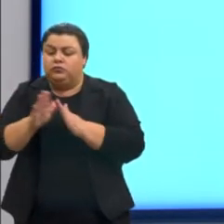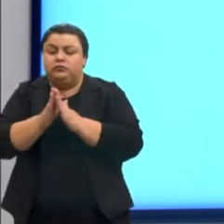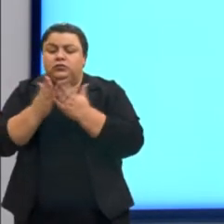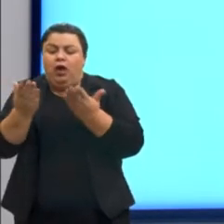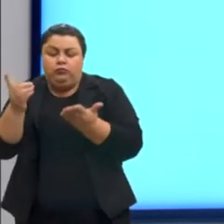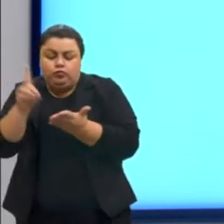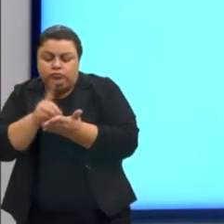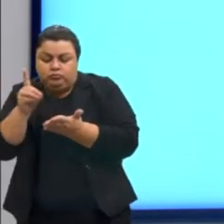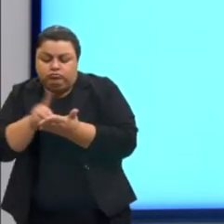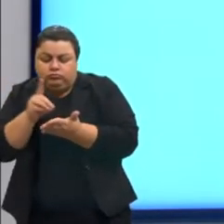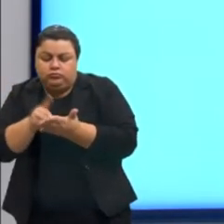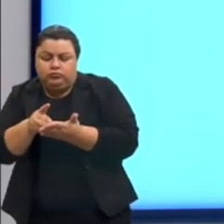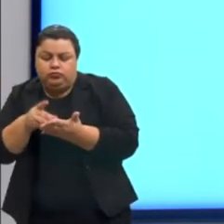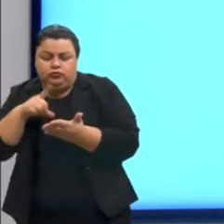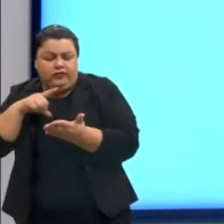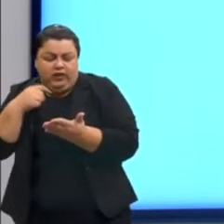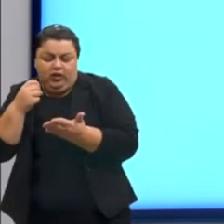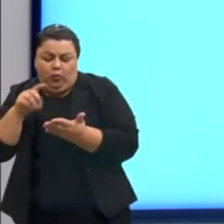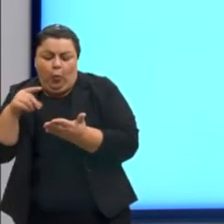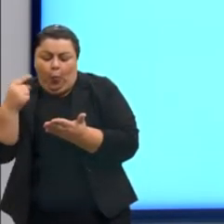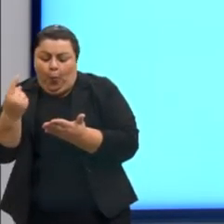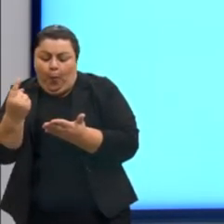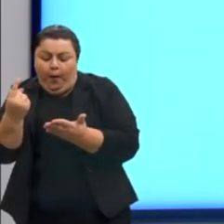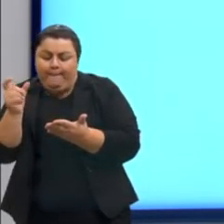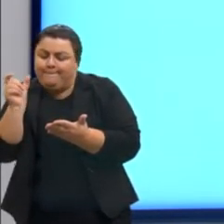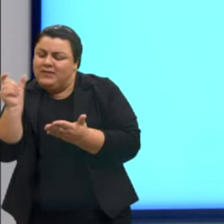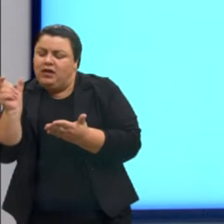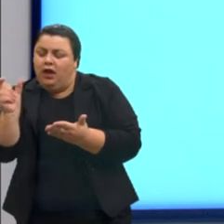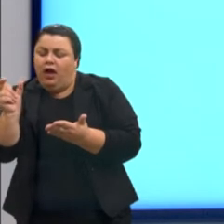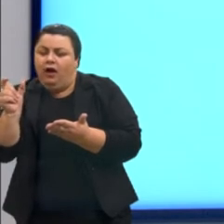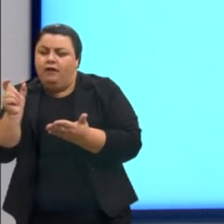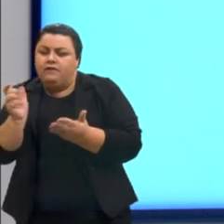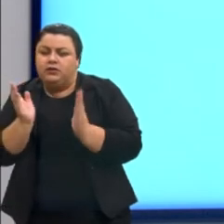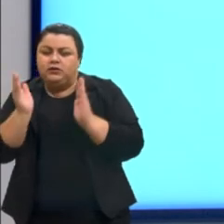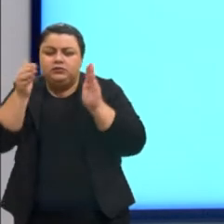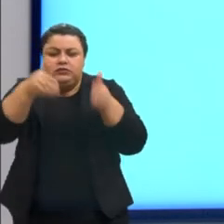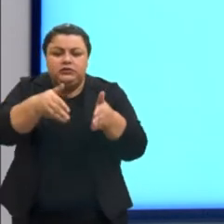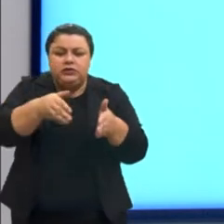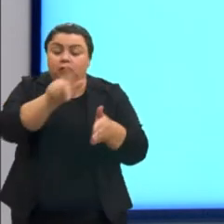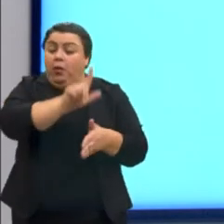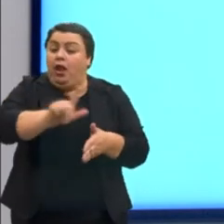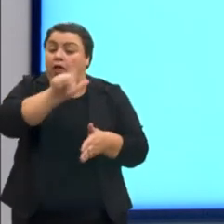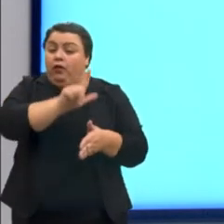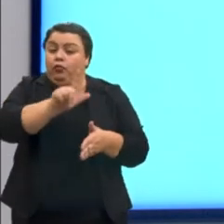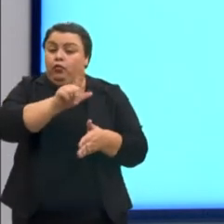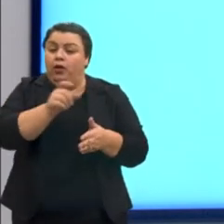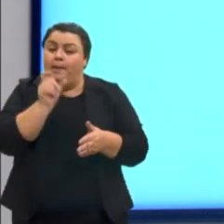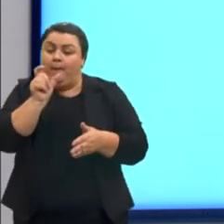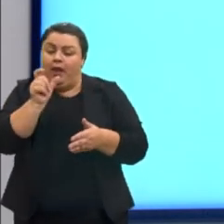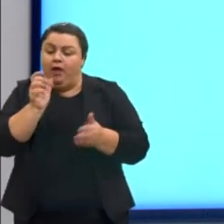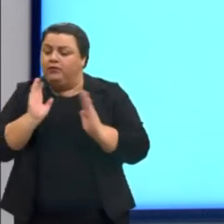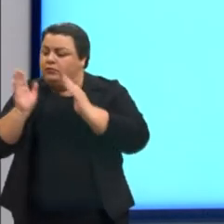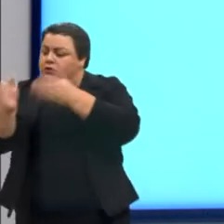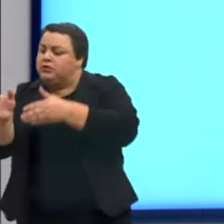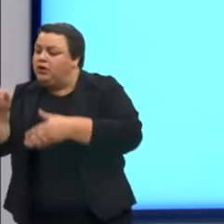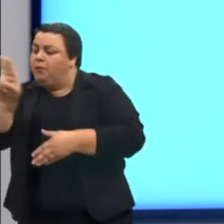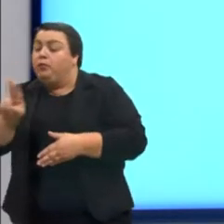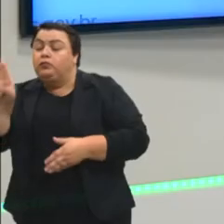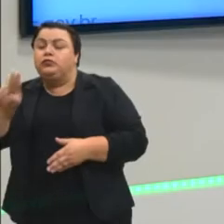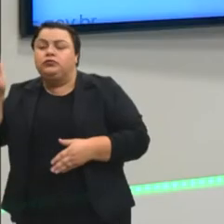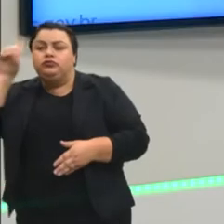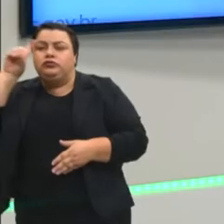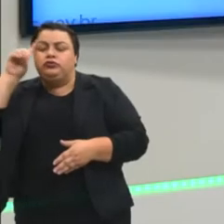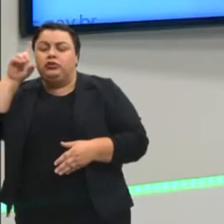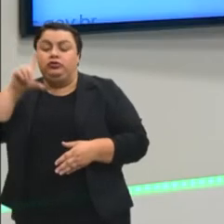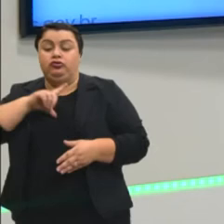dicionário e a gente não vai ter uma palavra lá que é específica para a literatura e uma específica para usar no dia a dia. A gente tem palavras.